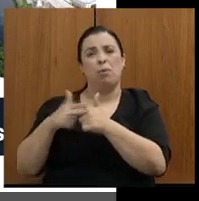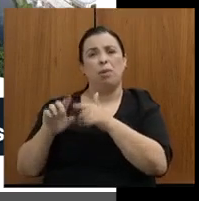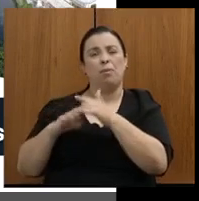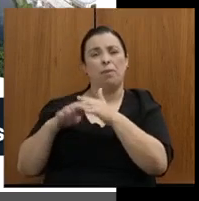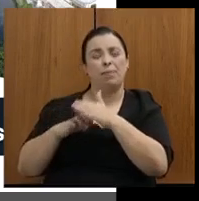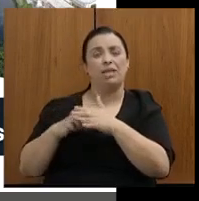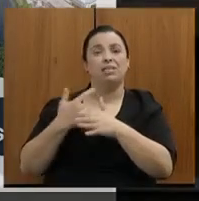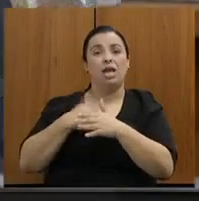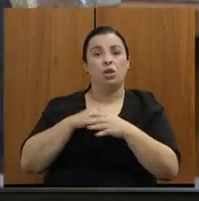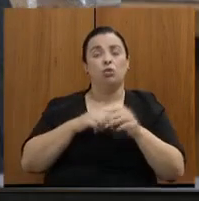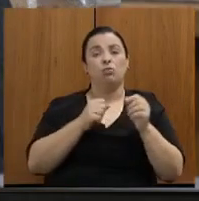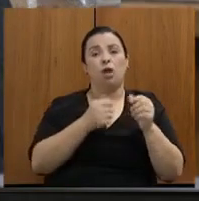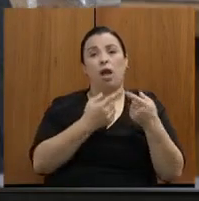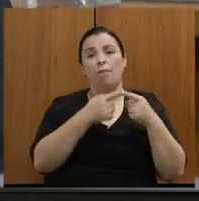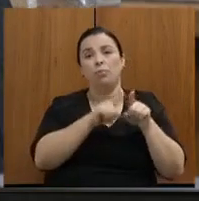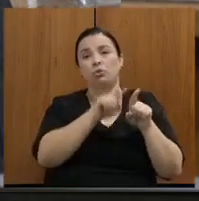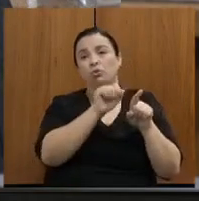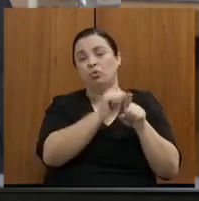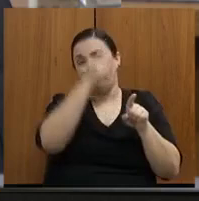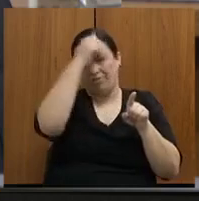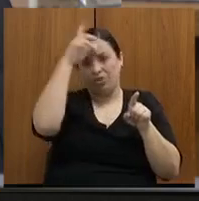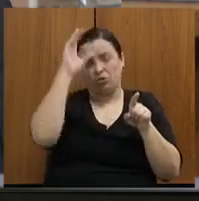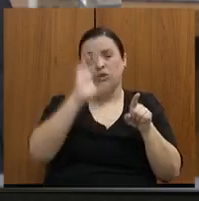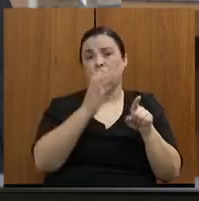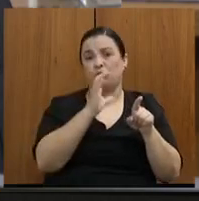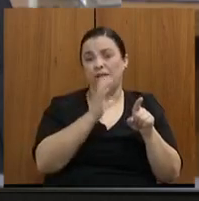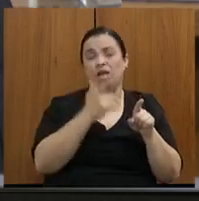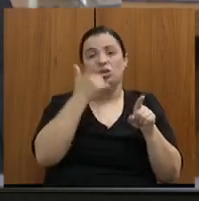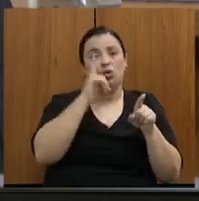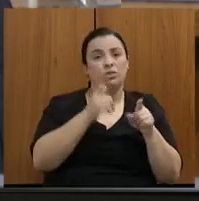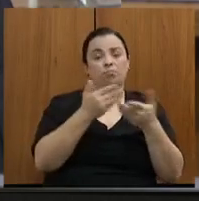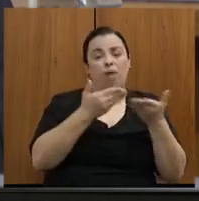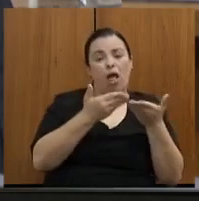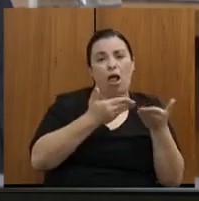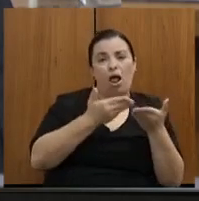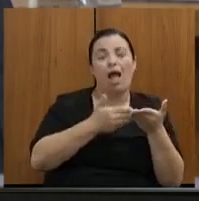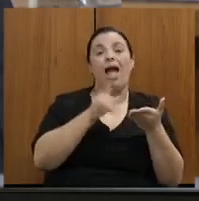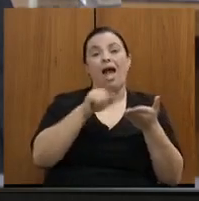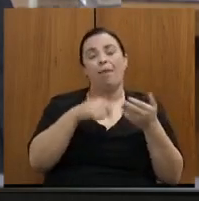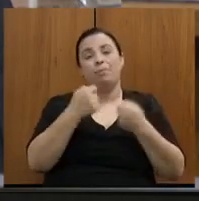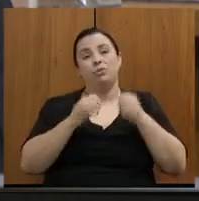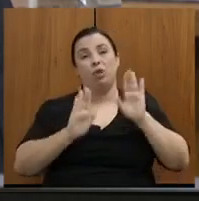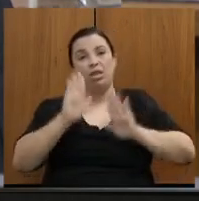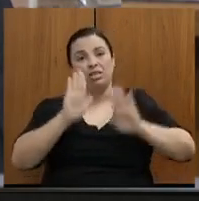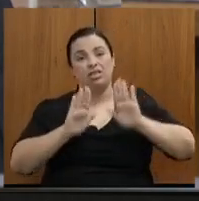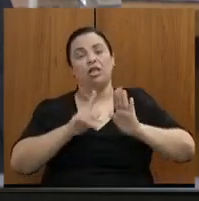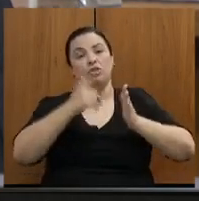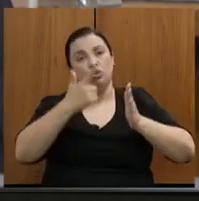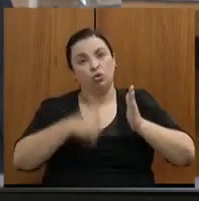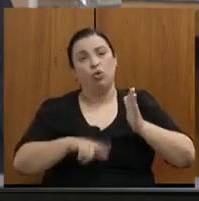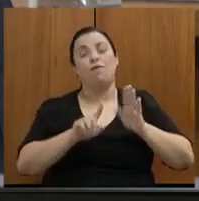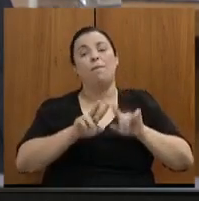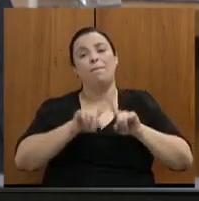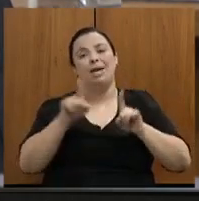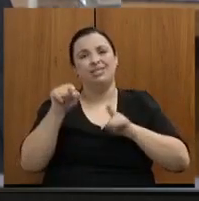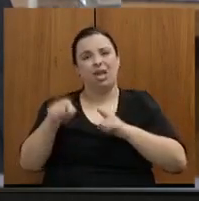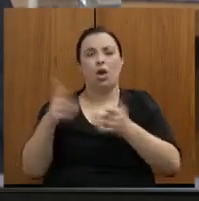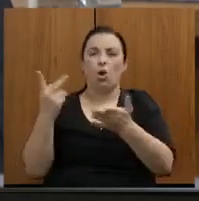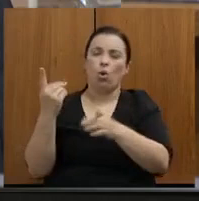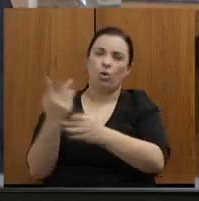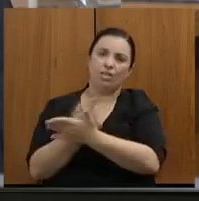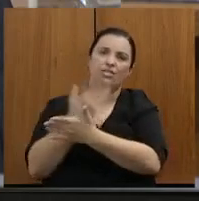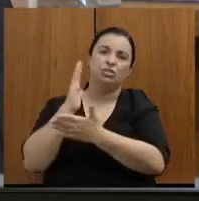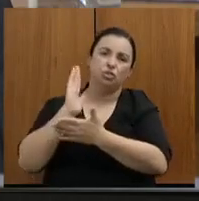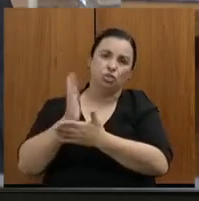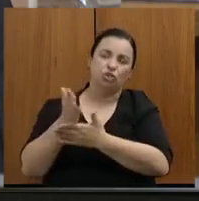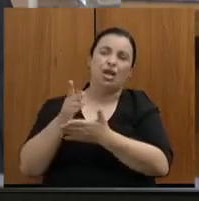pressionamos a empresa, ao final tivemos que relicitar esse contrato, mas, felizmente, o contrato já está aí em vias